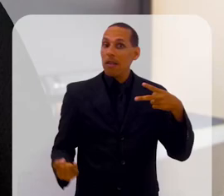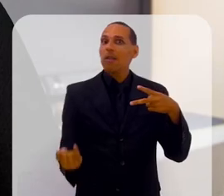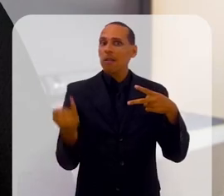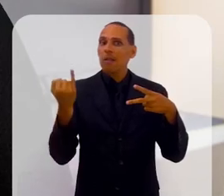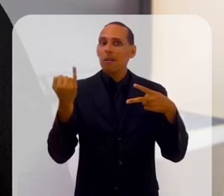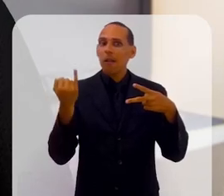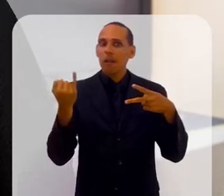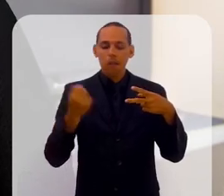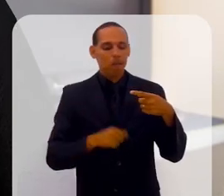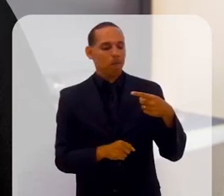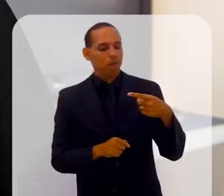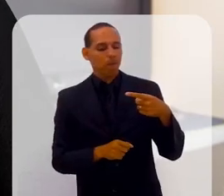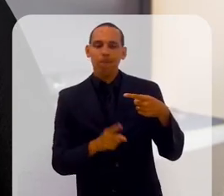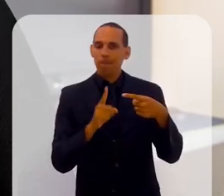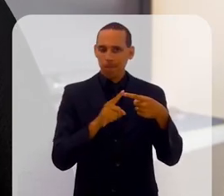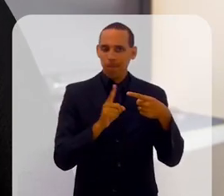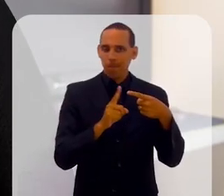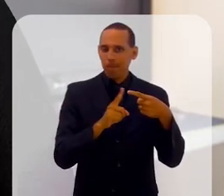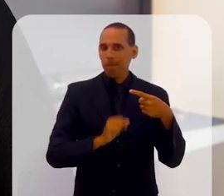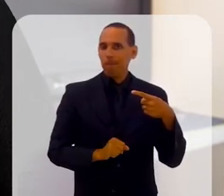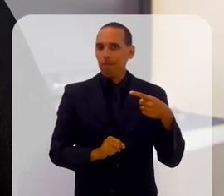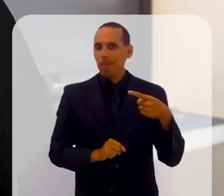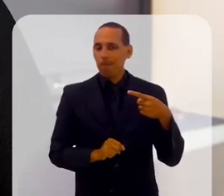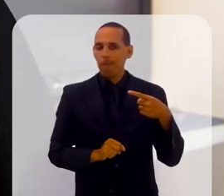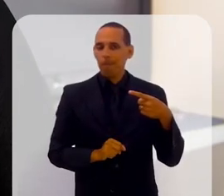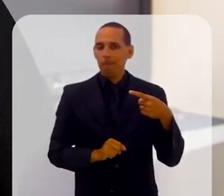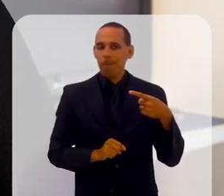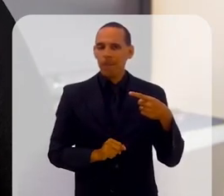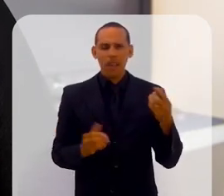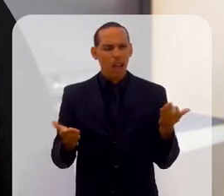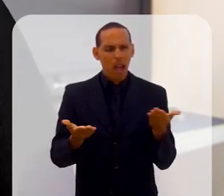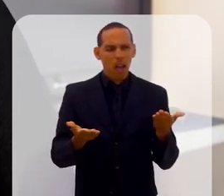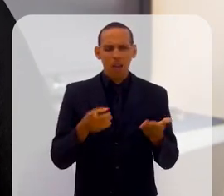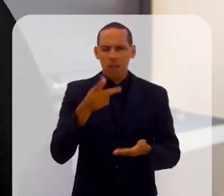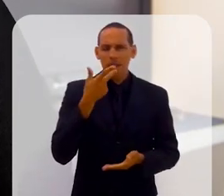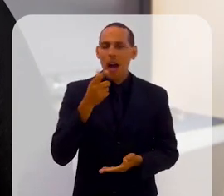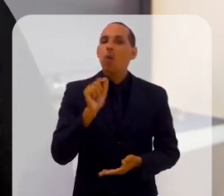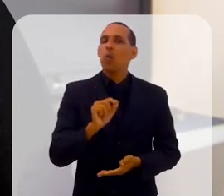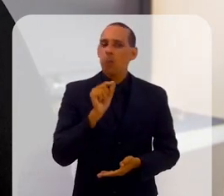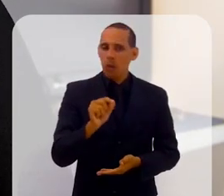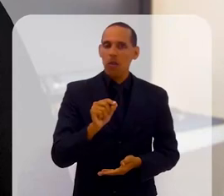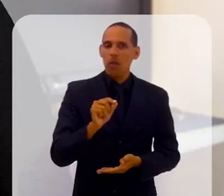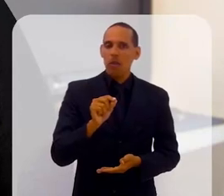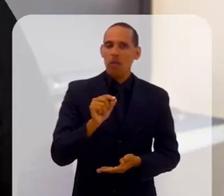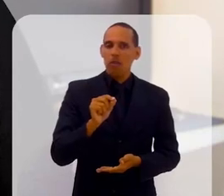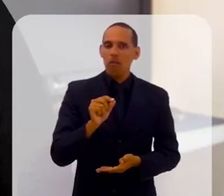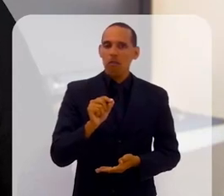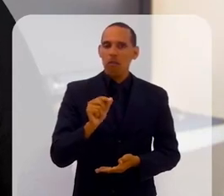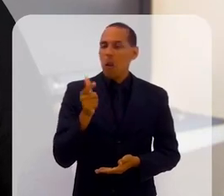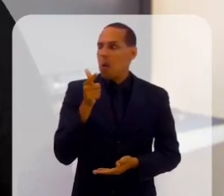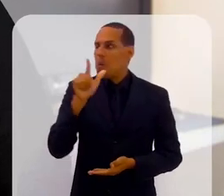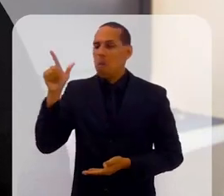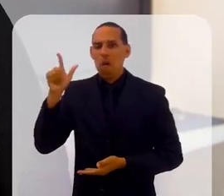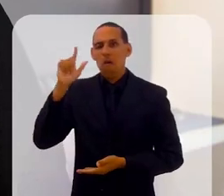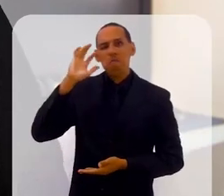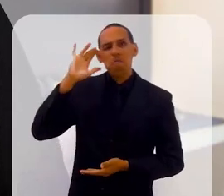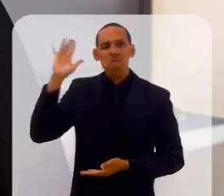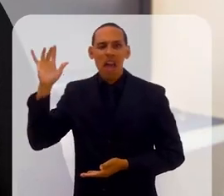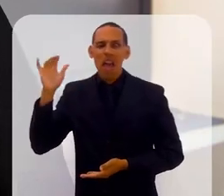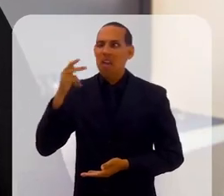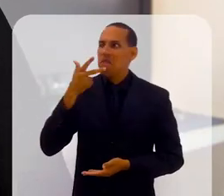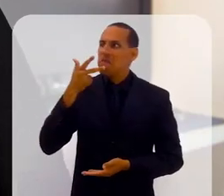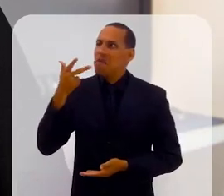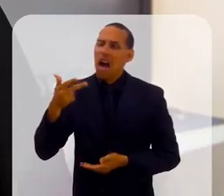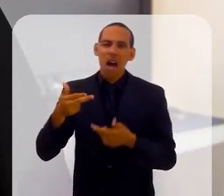importantes. que é, agora que você falou, não ligar para o que os outros pensam,